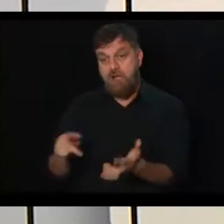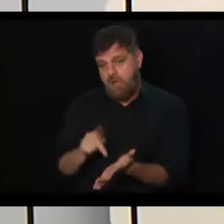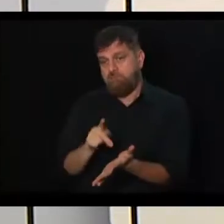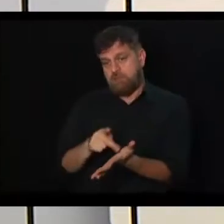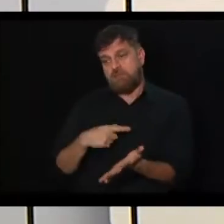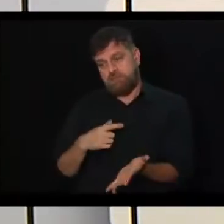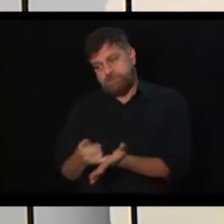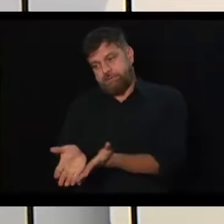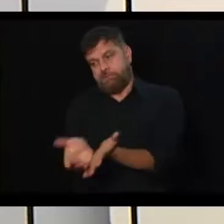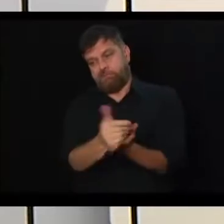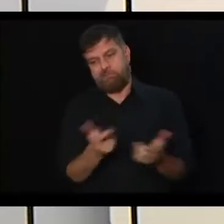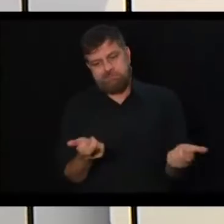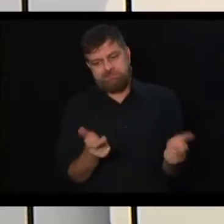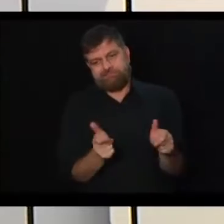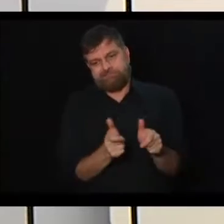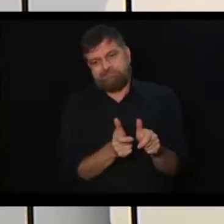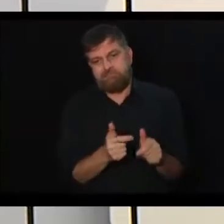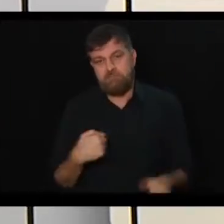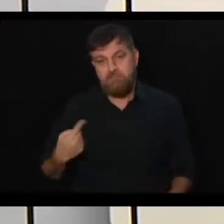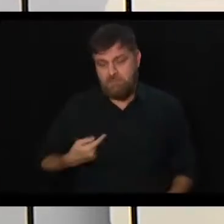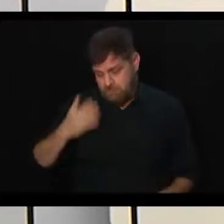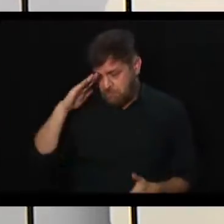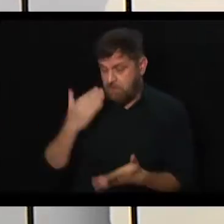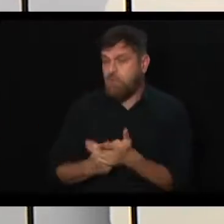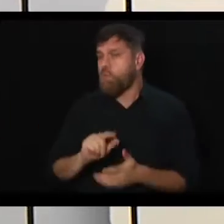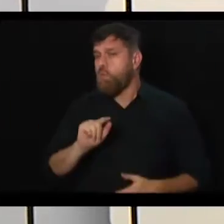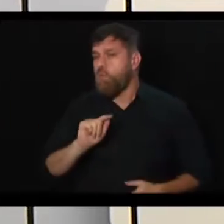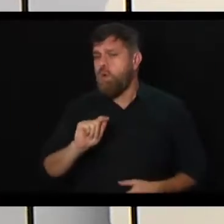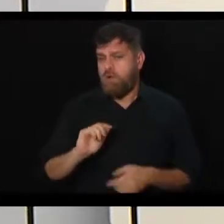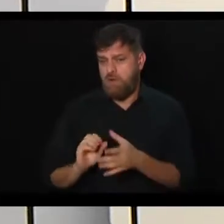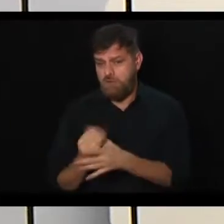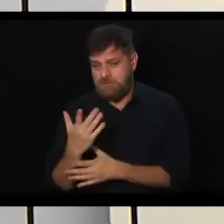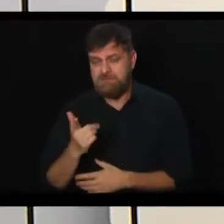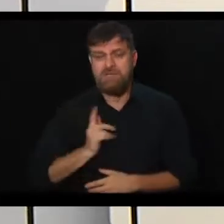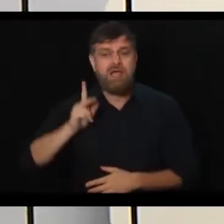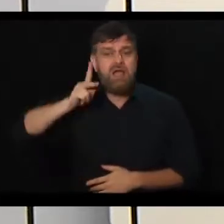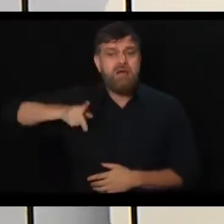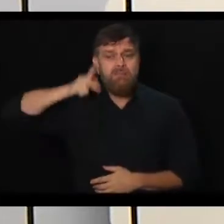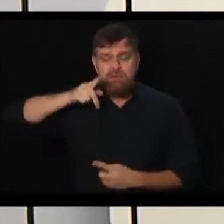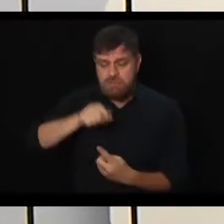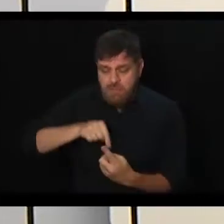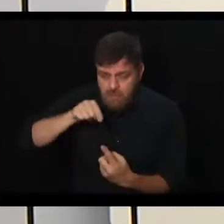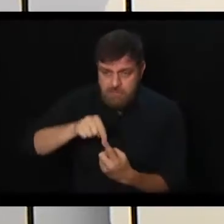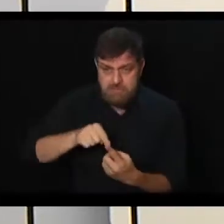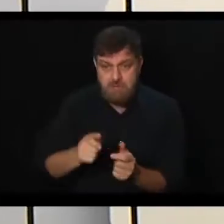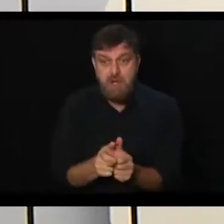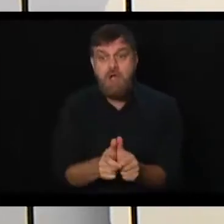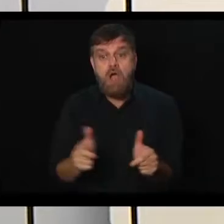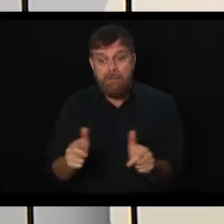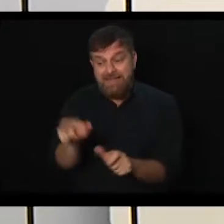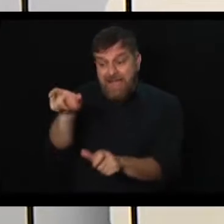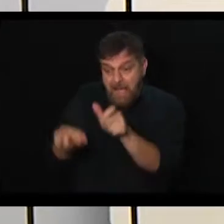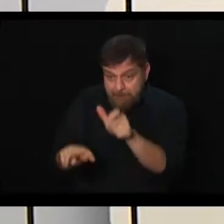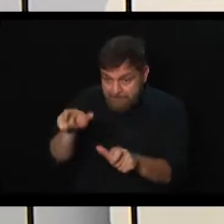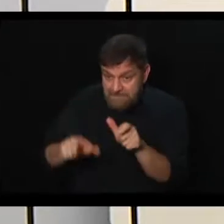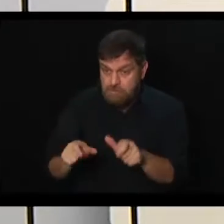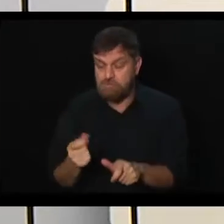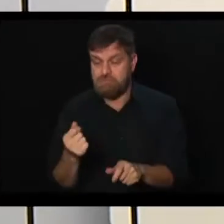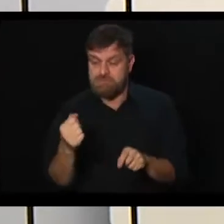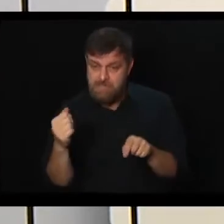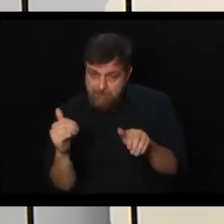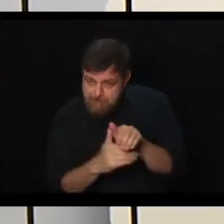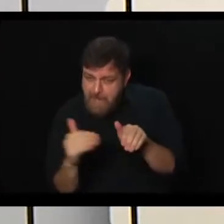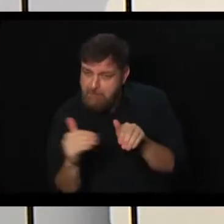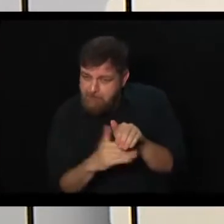diminui a arrecadação. O que eu acredito que deveria ser feito são políticas para aumentar o número de contribuintes.